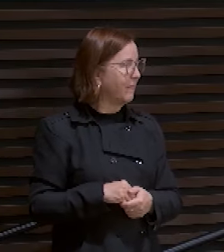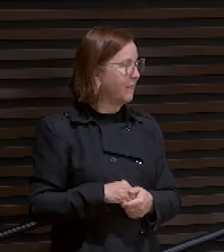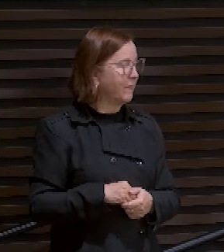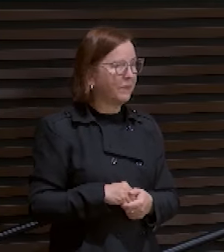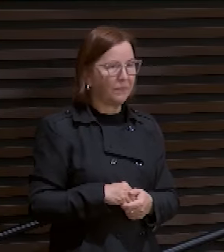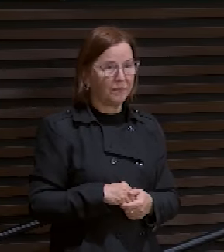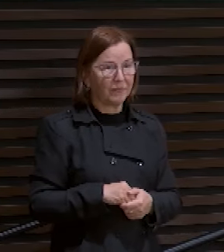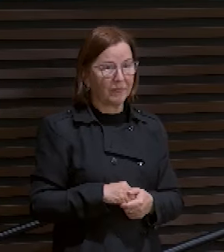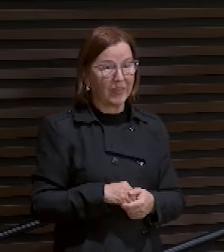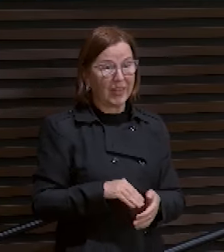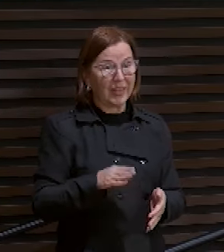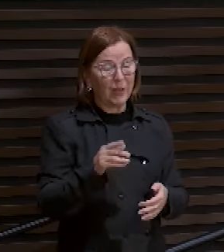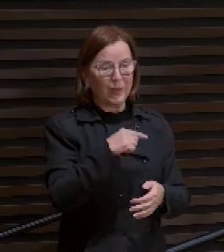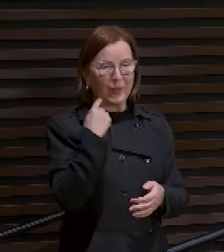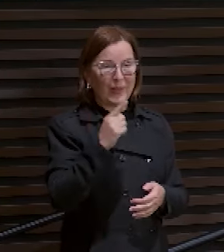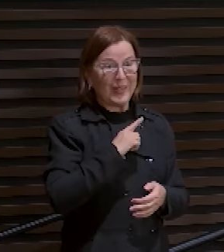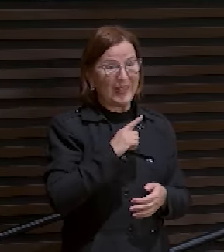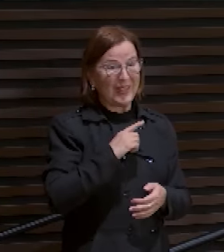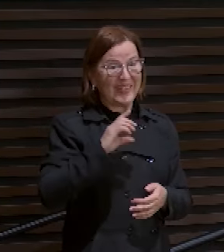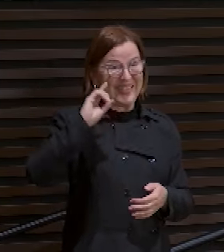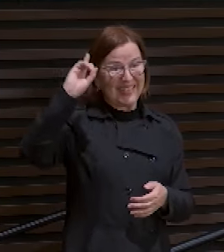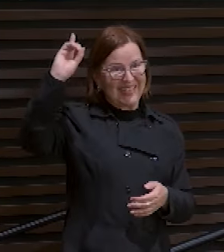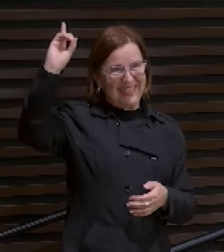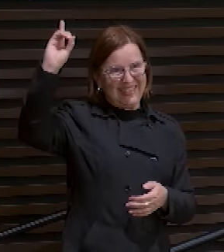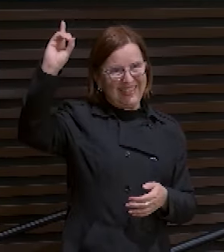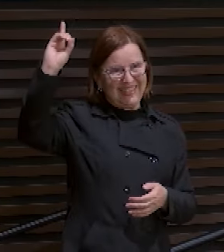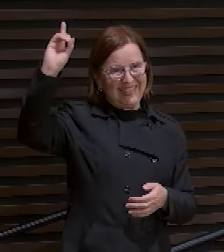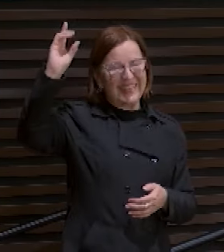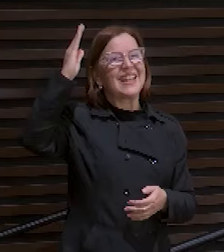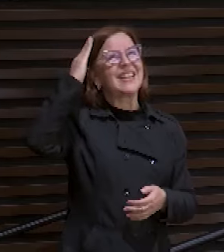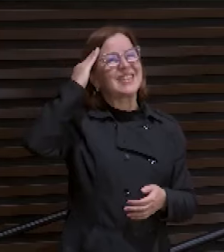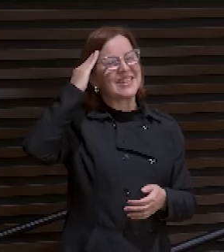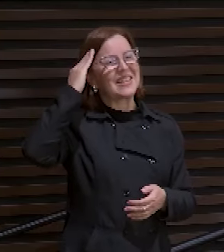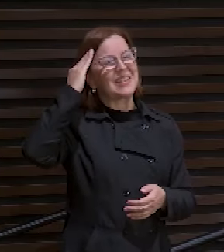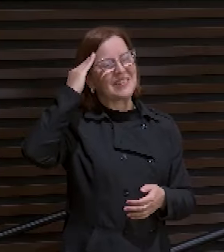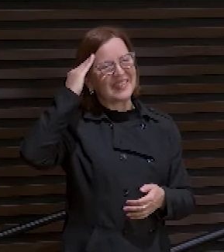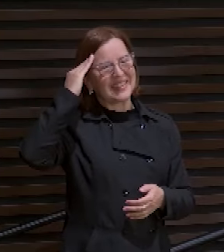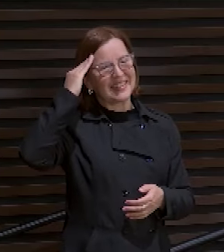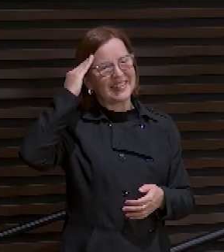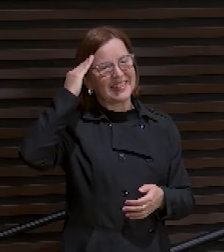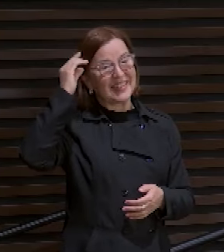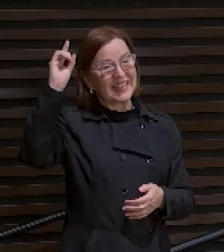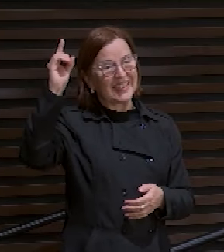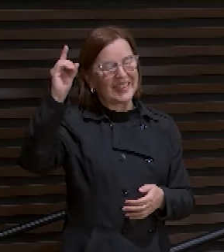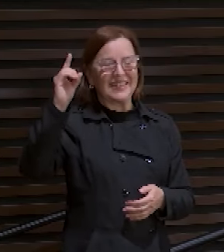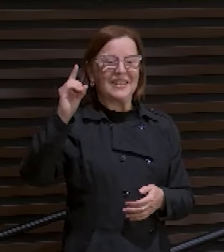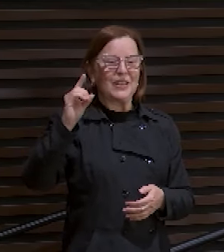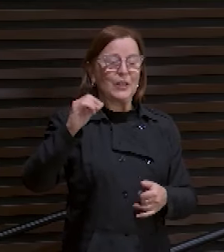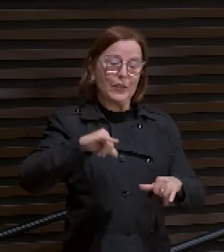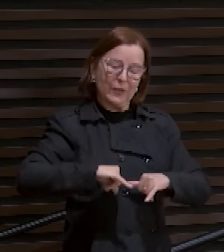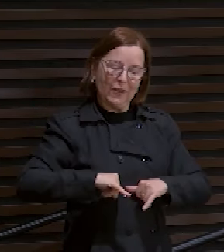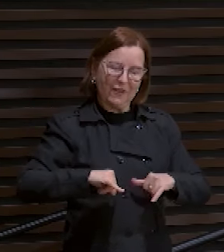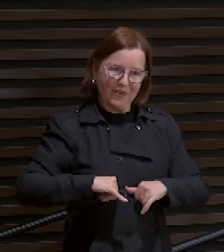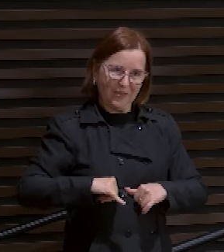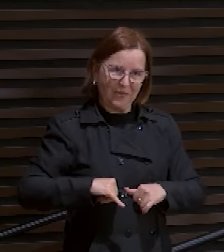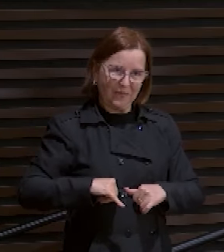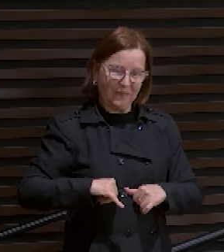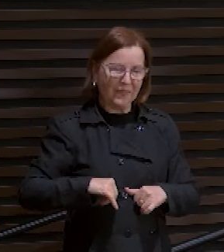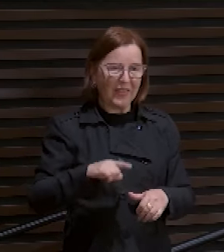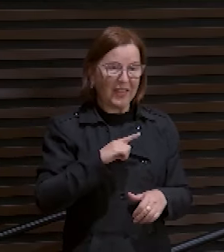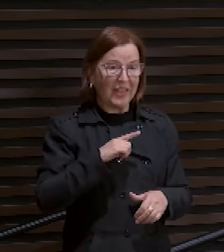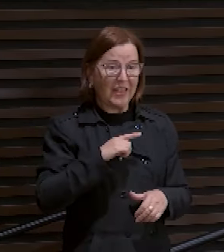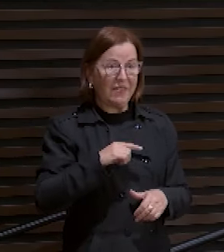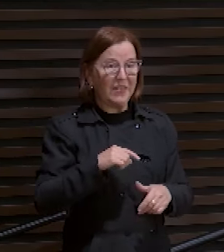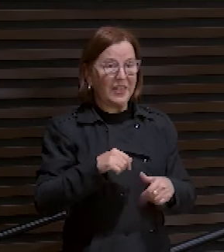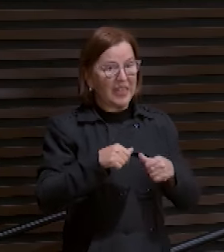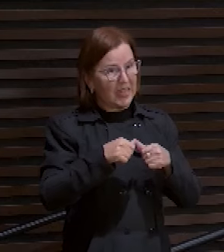Então nós temos um Deus. Que ele sabe. Ele padeceu. E ele passou por isso. E